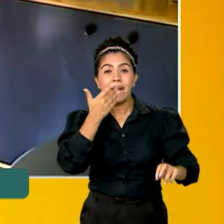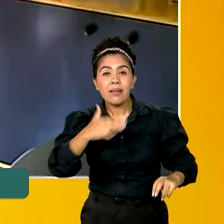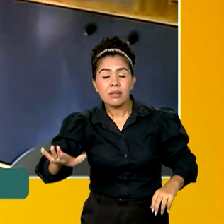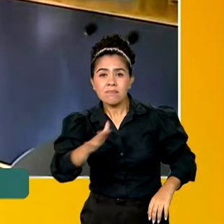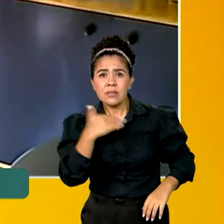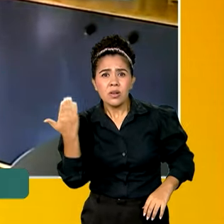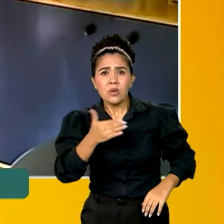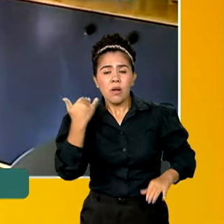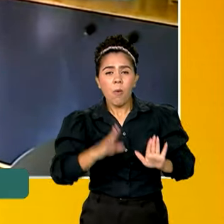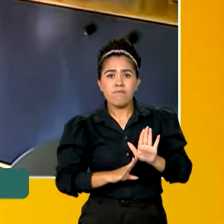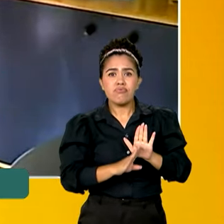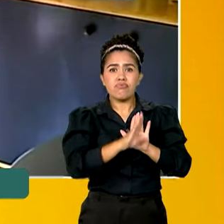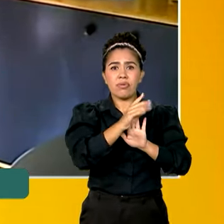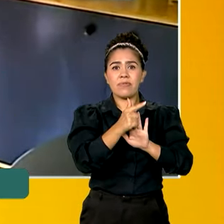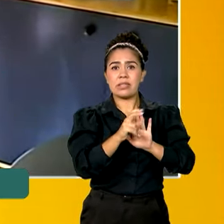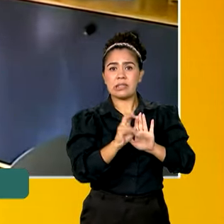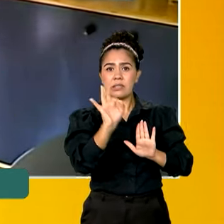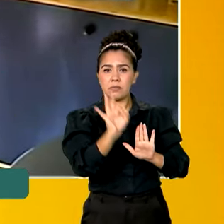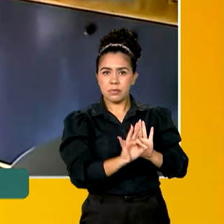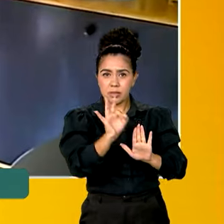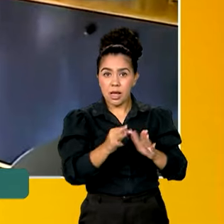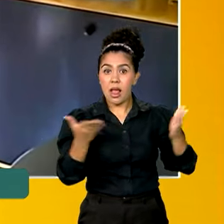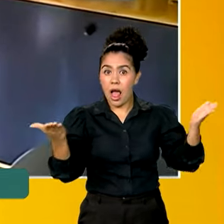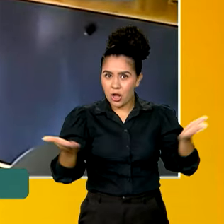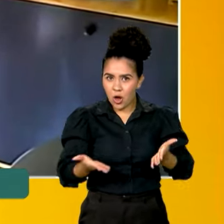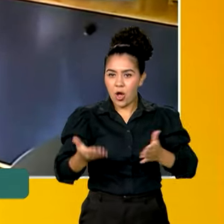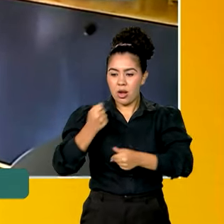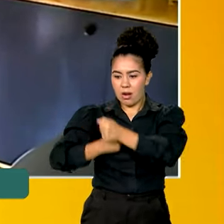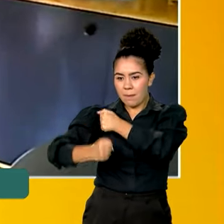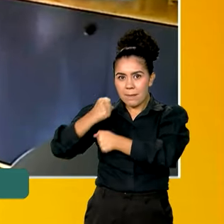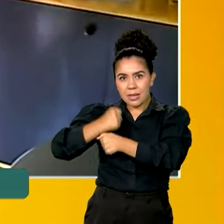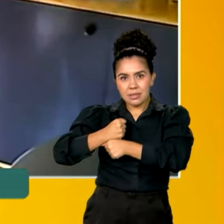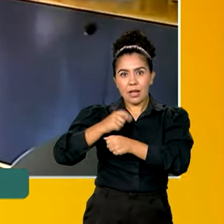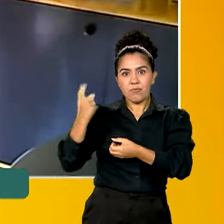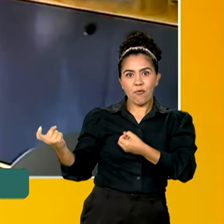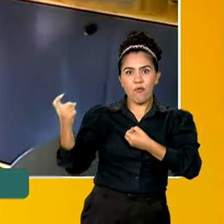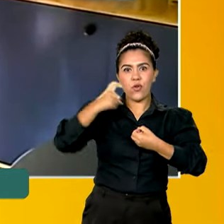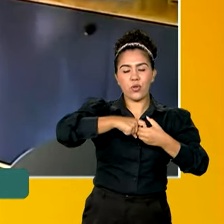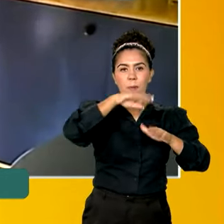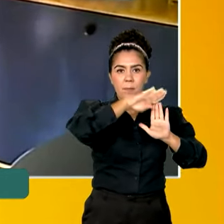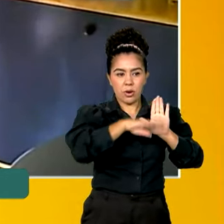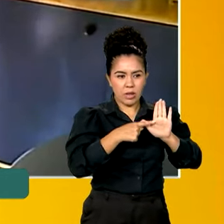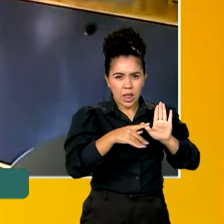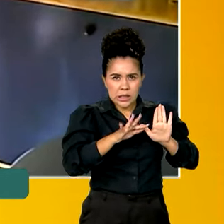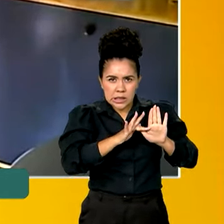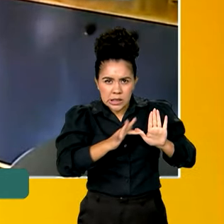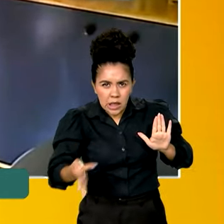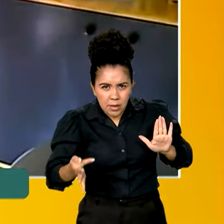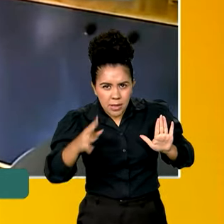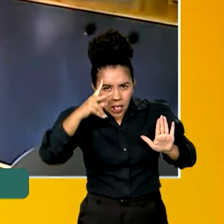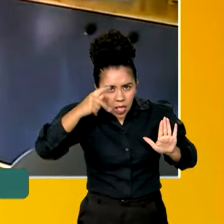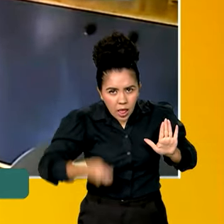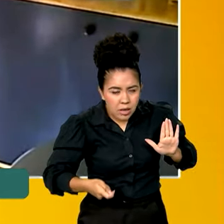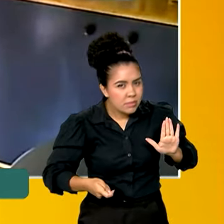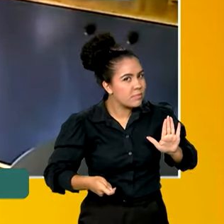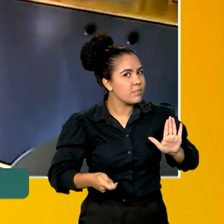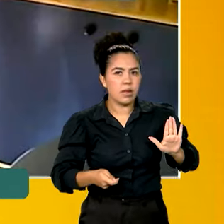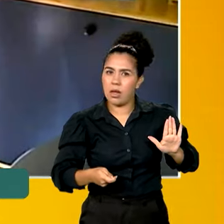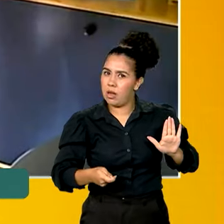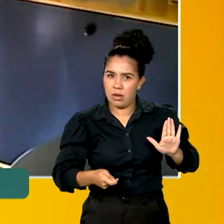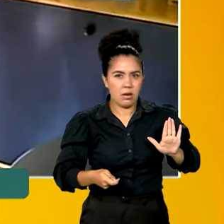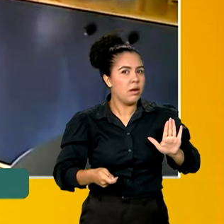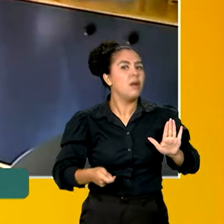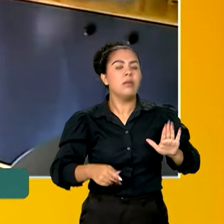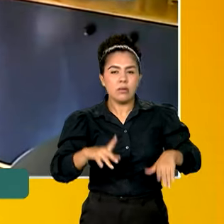Então, ter a retomada do programa em 2023. E não foi uma simples retomada, foi uma retomada com uma